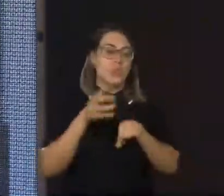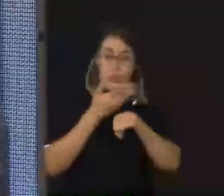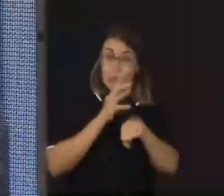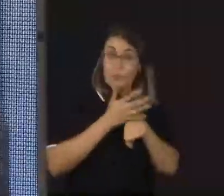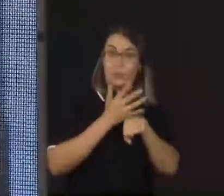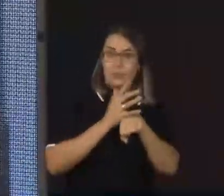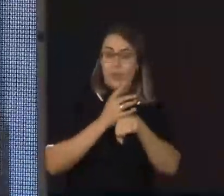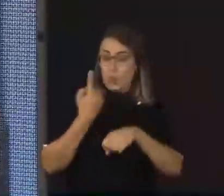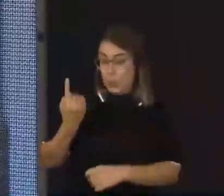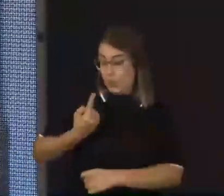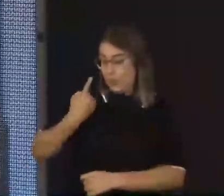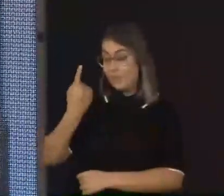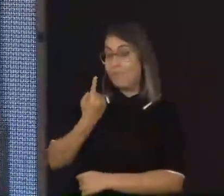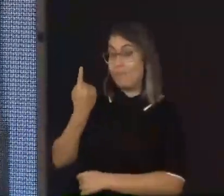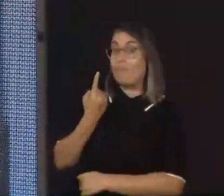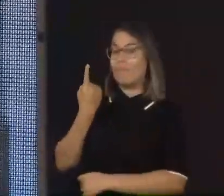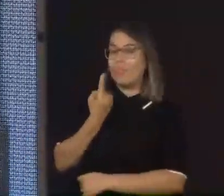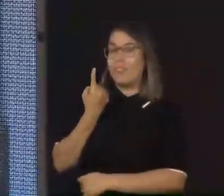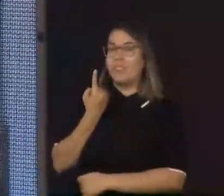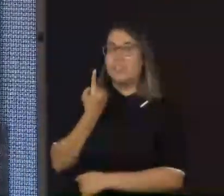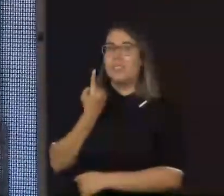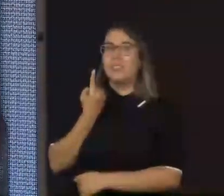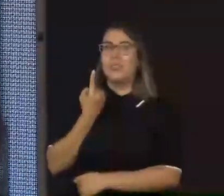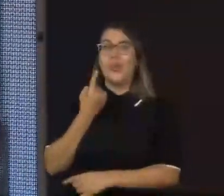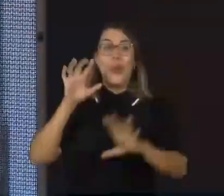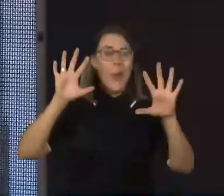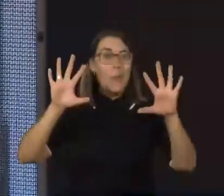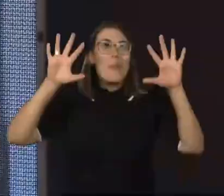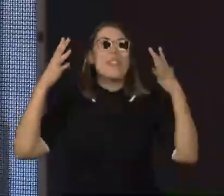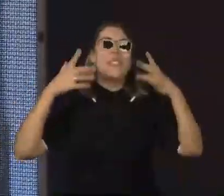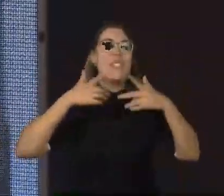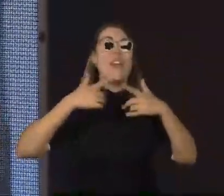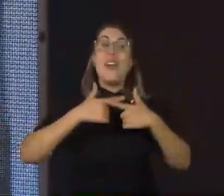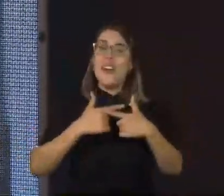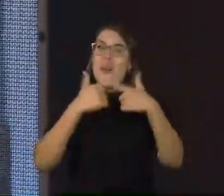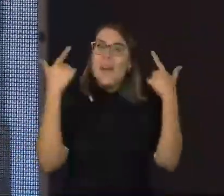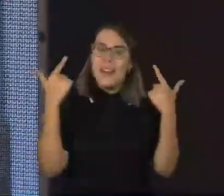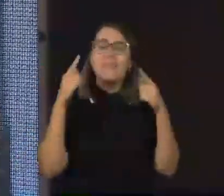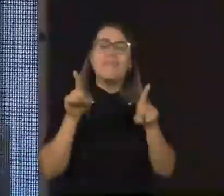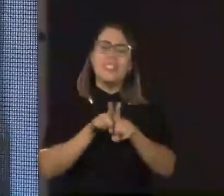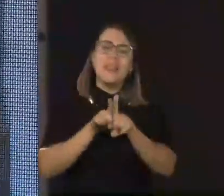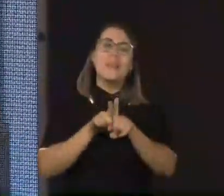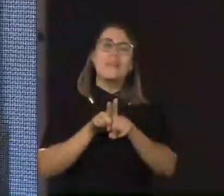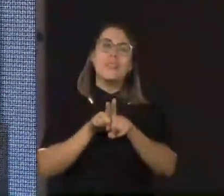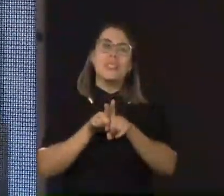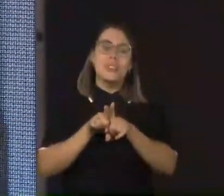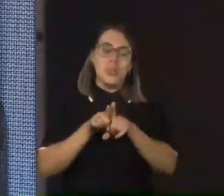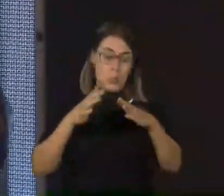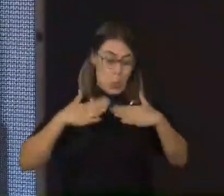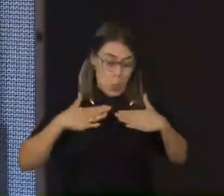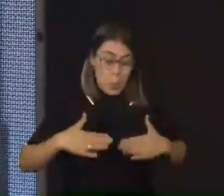individuais, que você vai exercitar a comemoração da vitória, mas também vai exercitar o comportamento